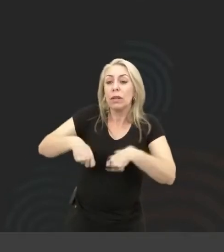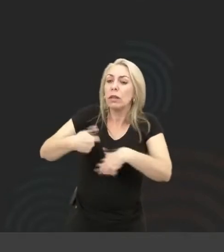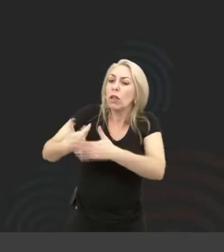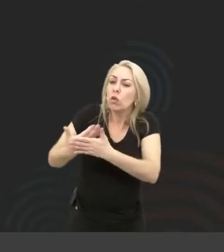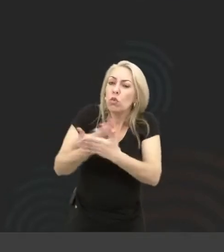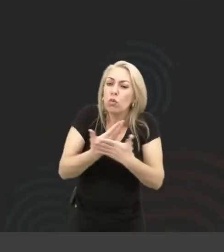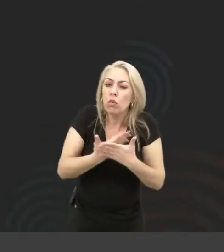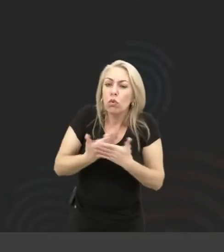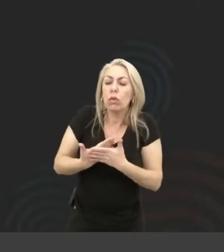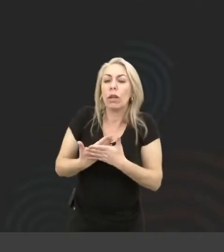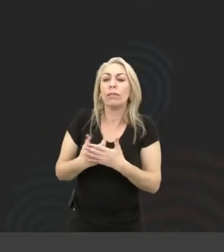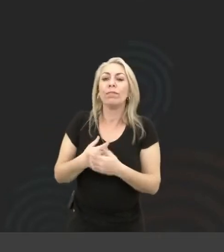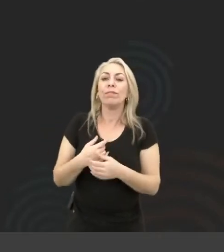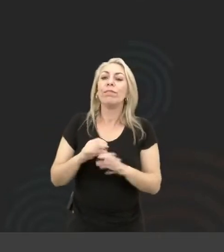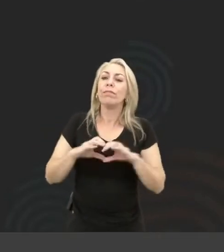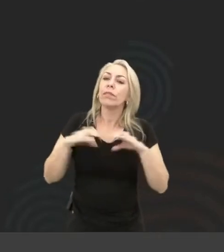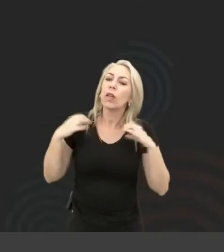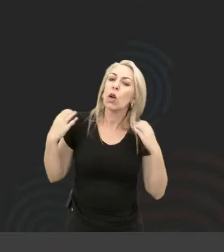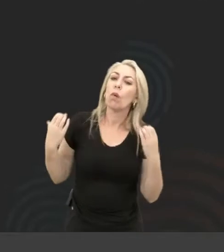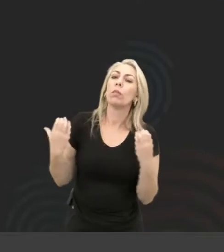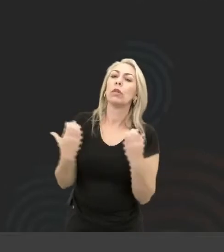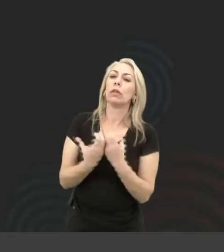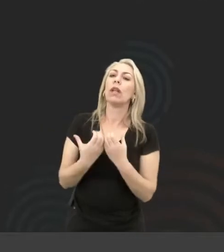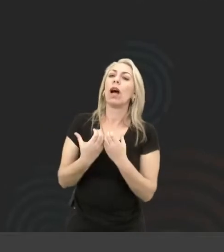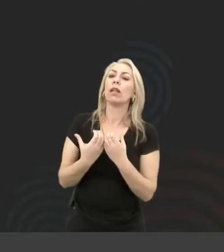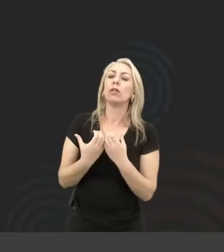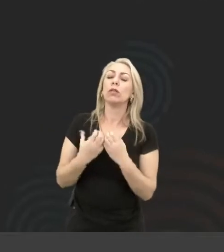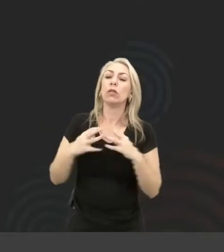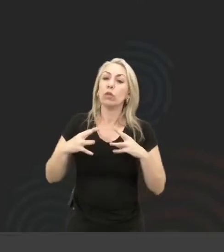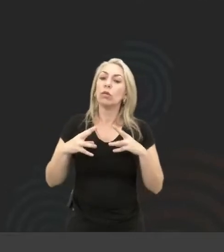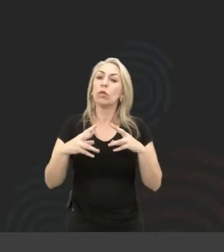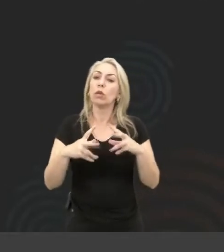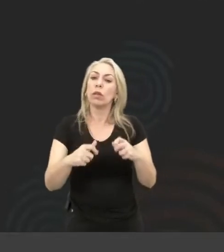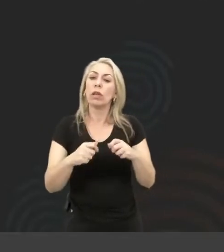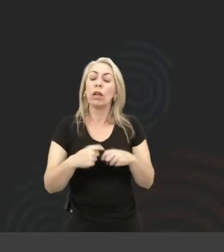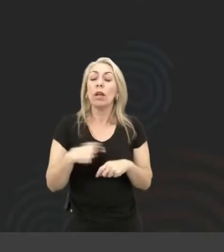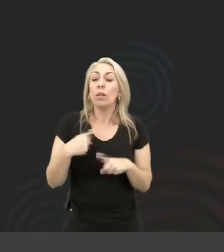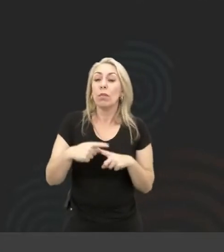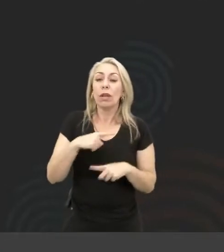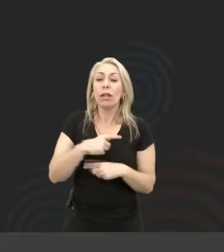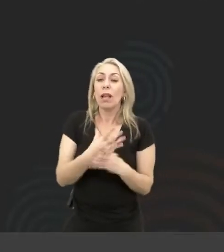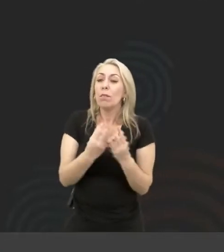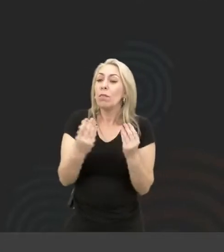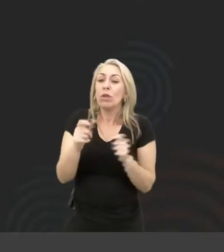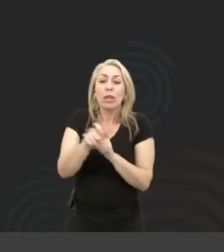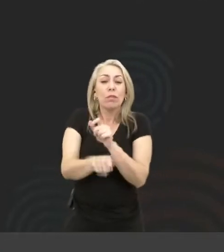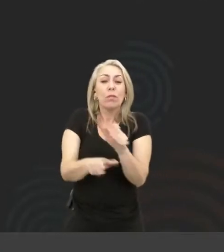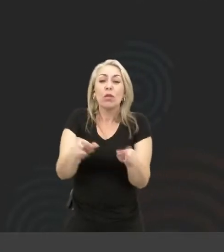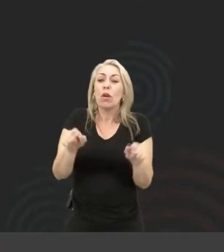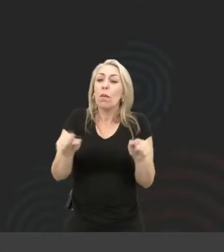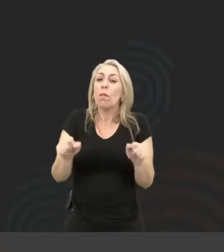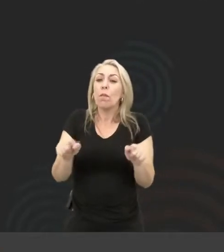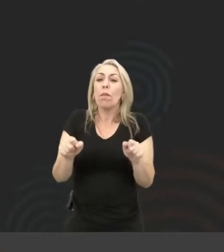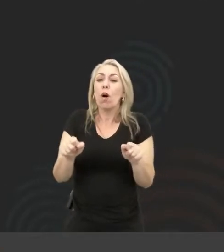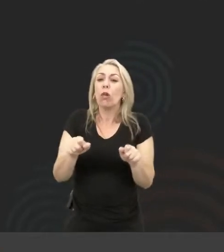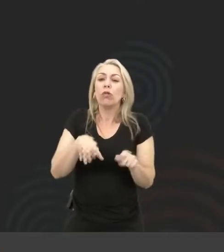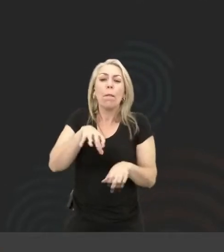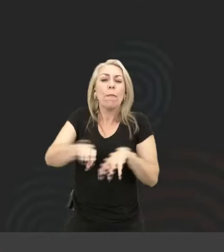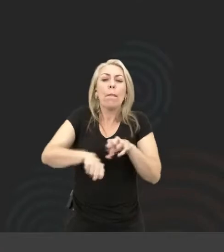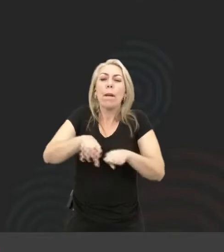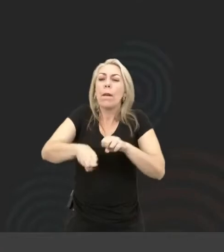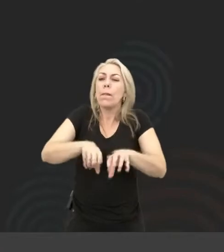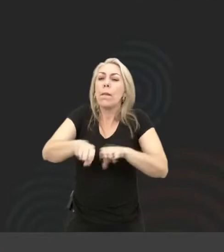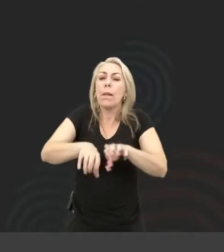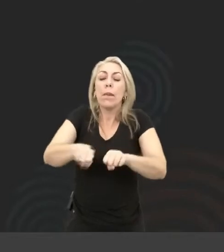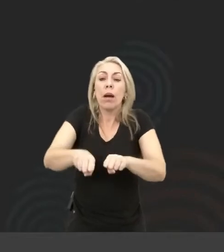estudados pela comunidade, porque a gente tem muita gente que pode consumir e não